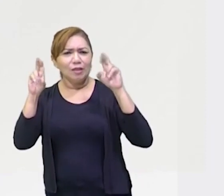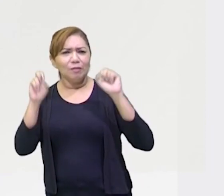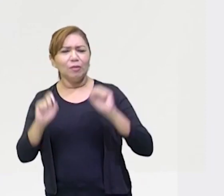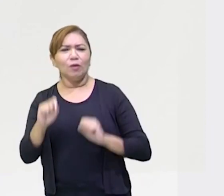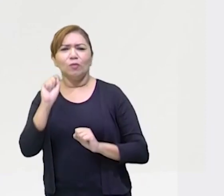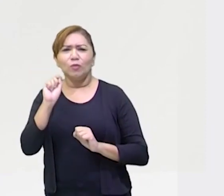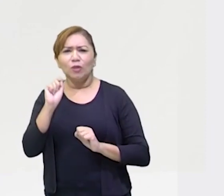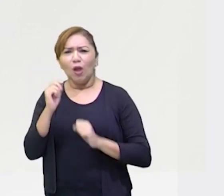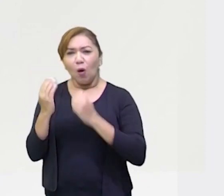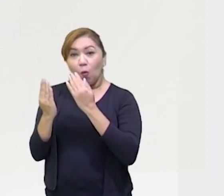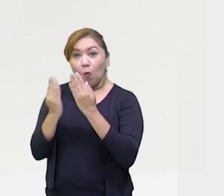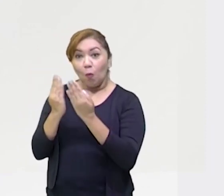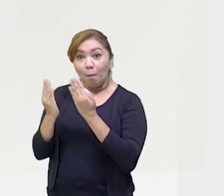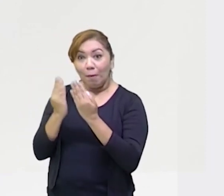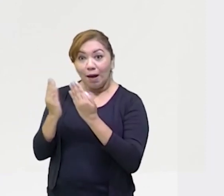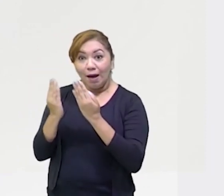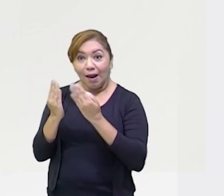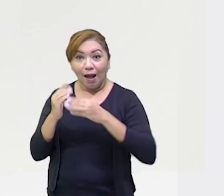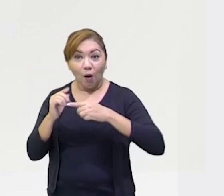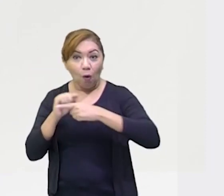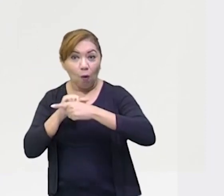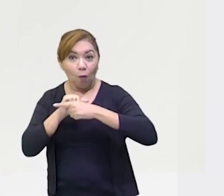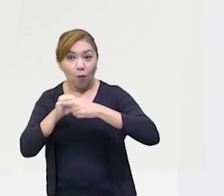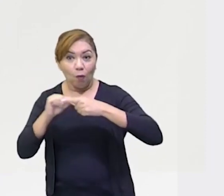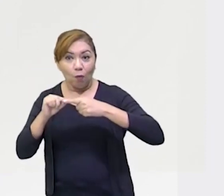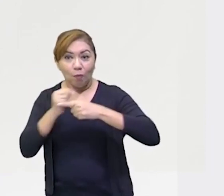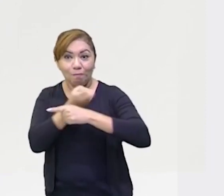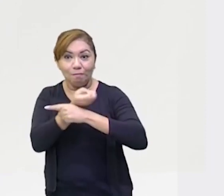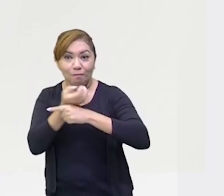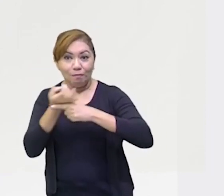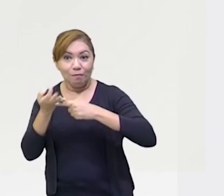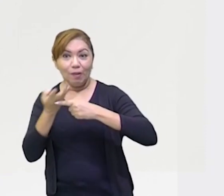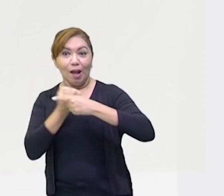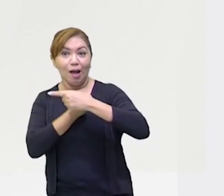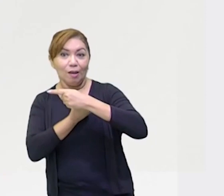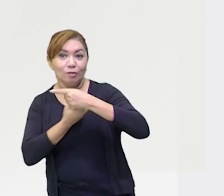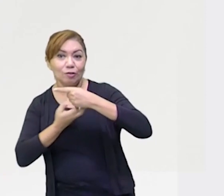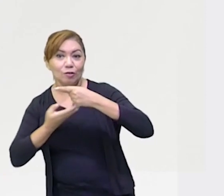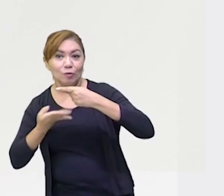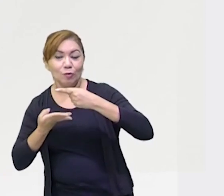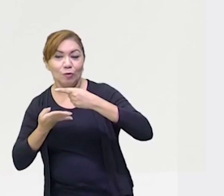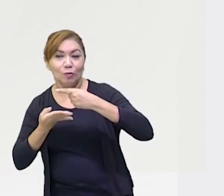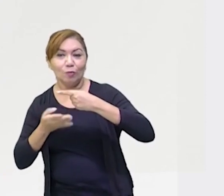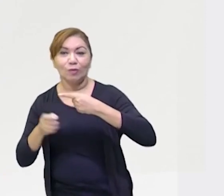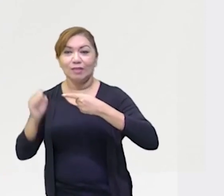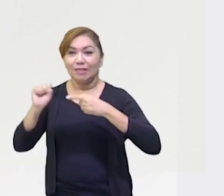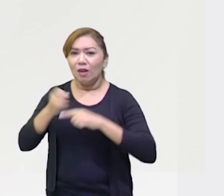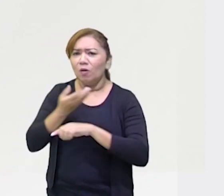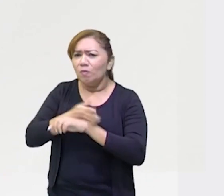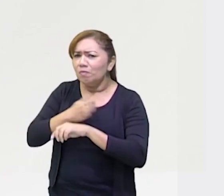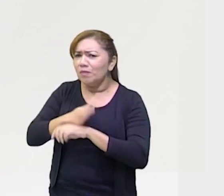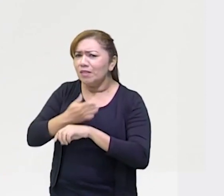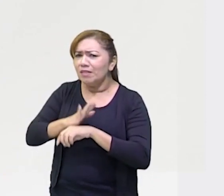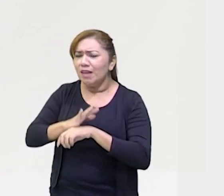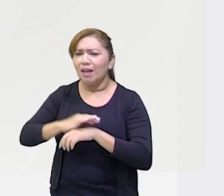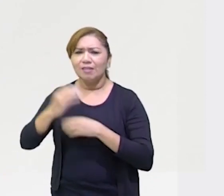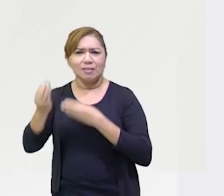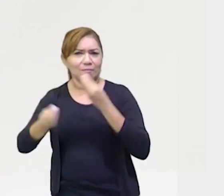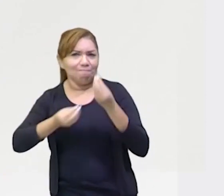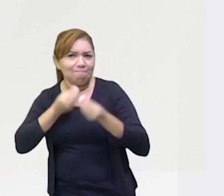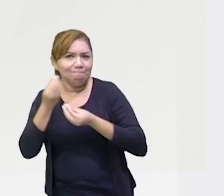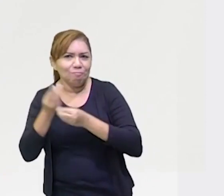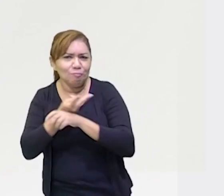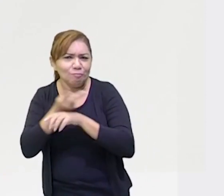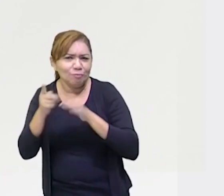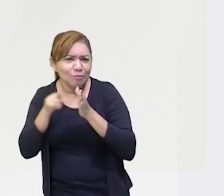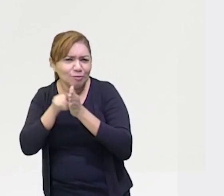comparação de frações. As nossas habilidades, explorar diferentes significados das